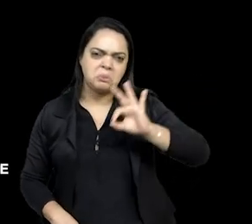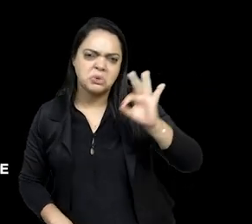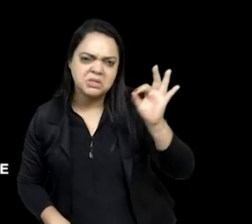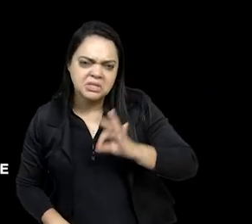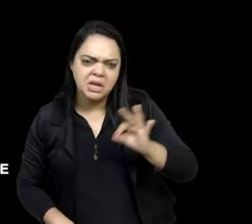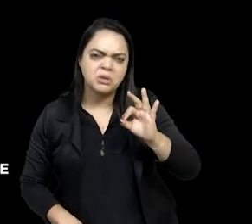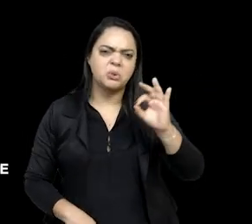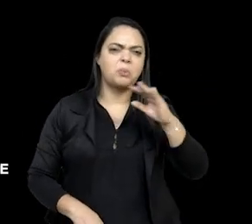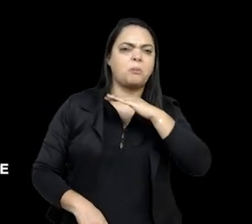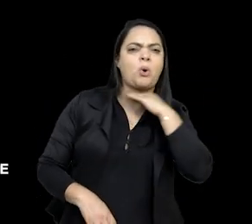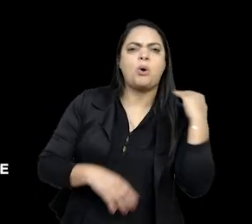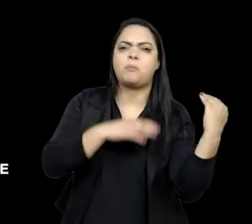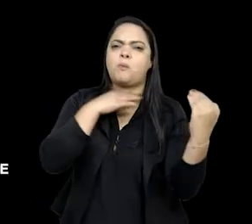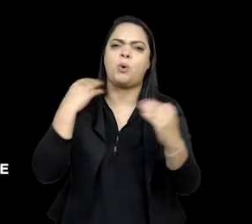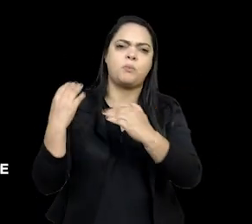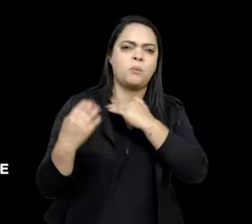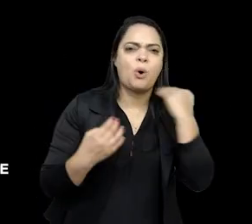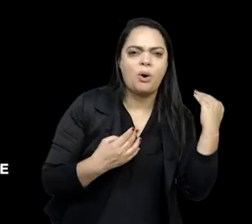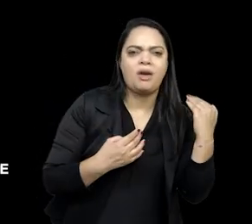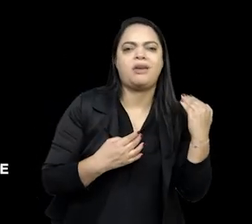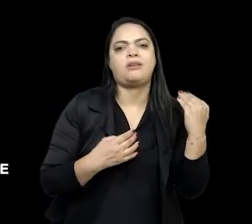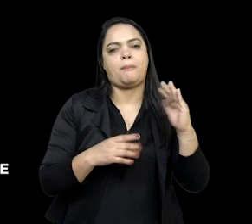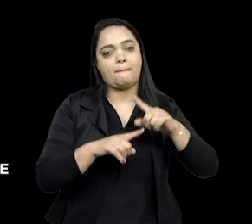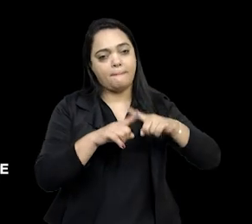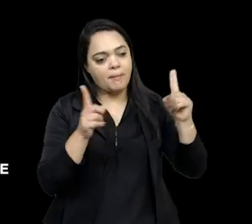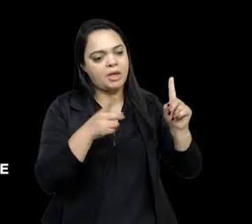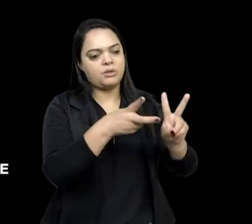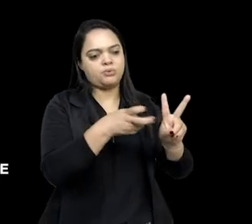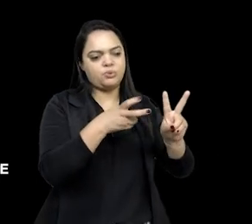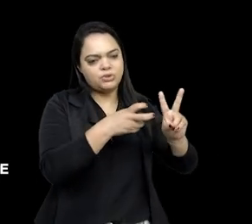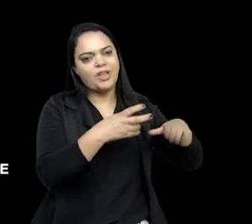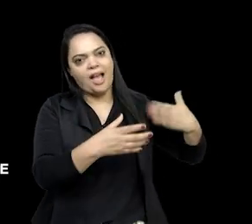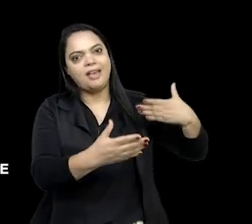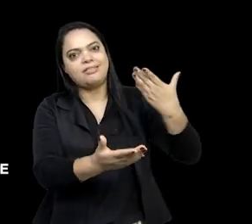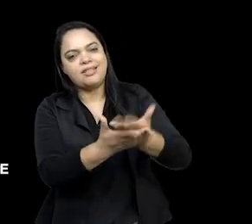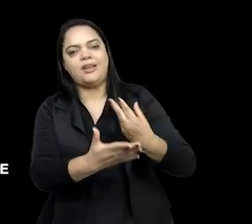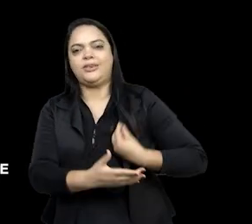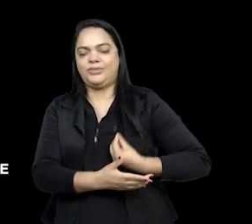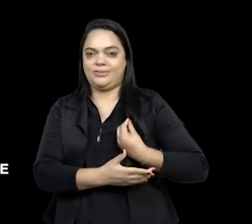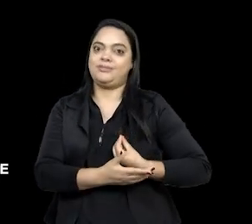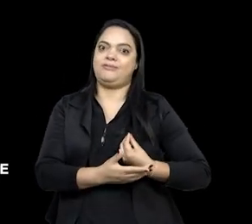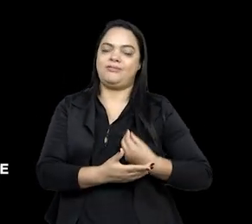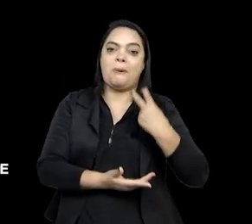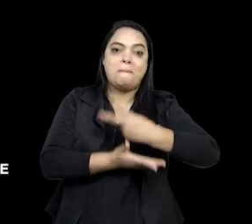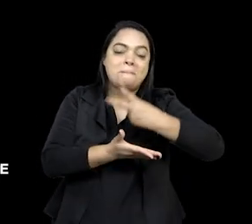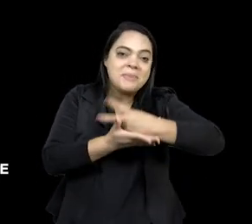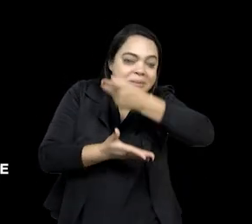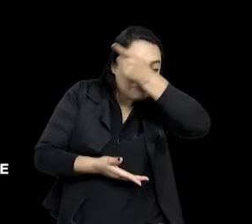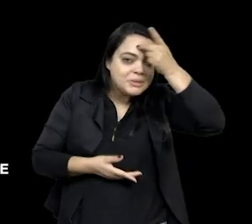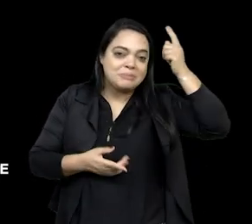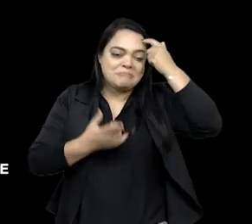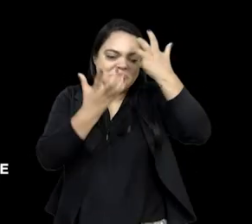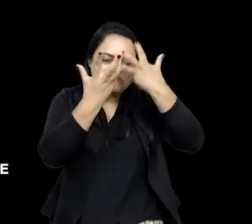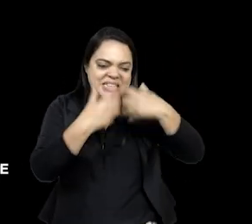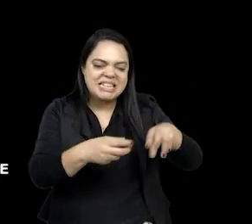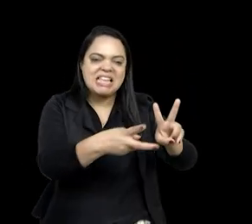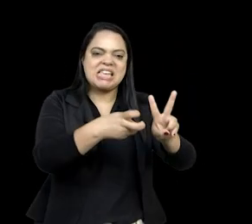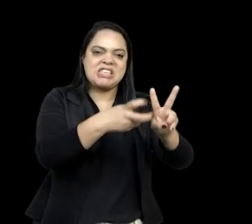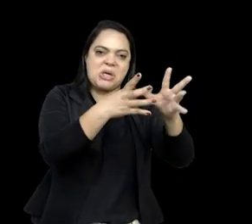iniciais, eles ainda estão aqui, né. Eles contrariavam todas as estimativas, né, de futuro, que eram bastante